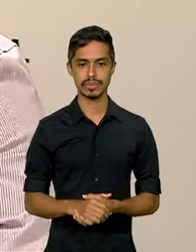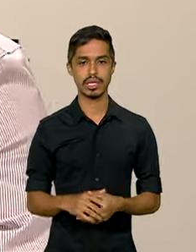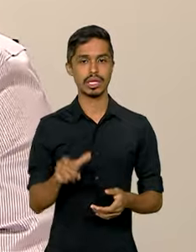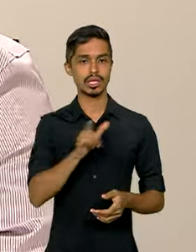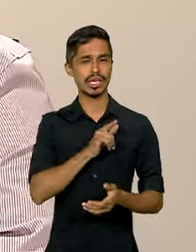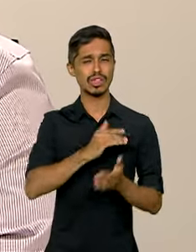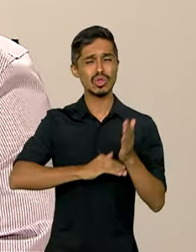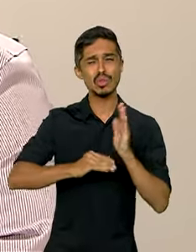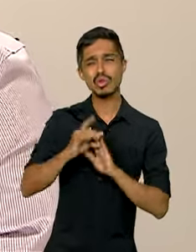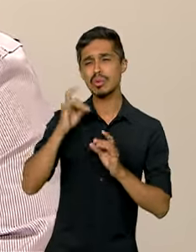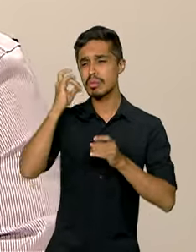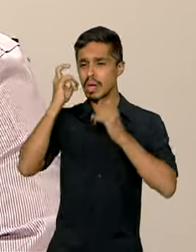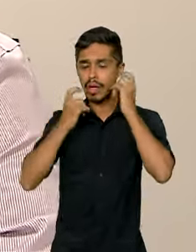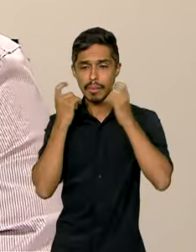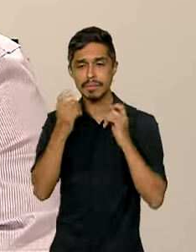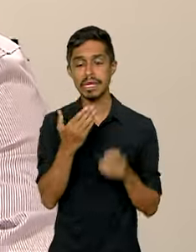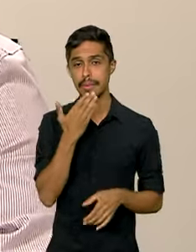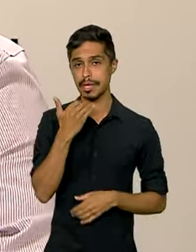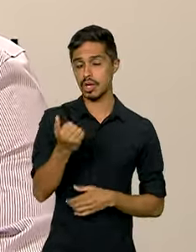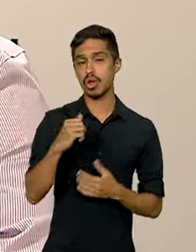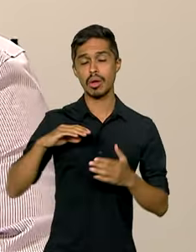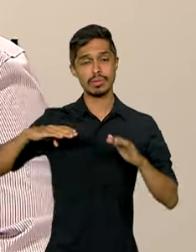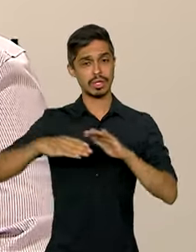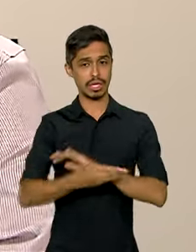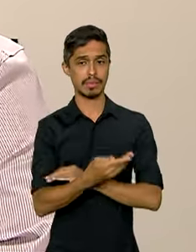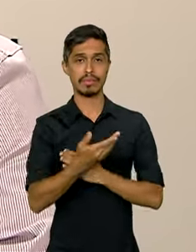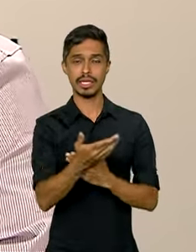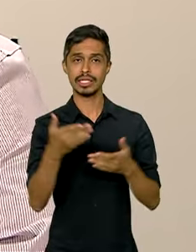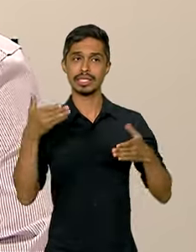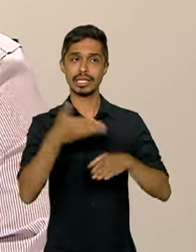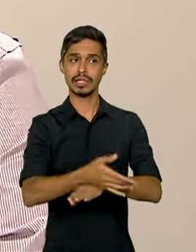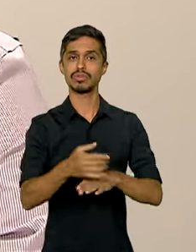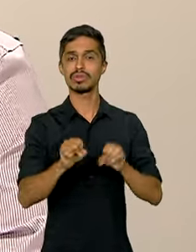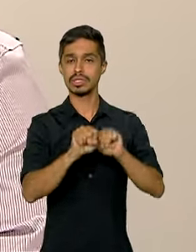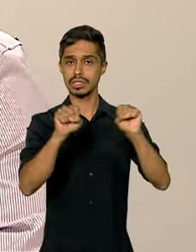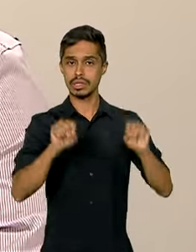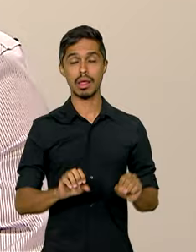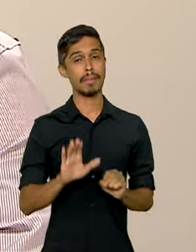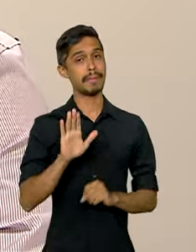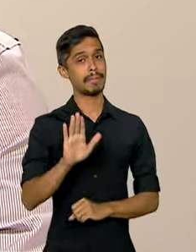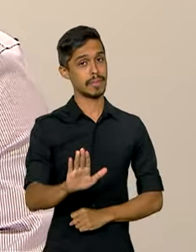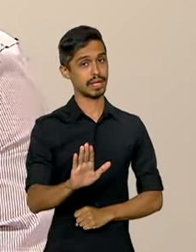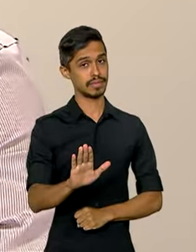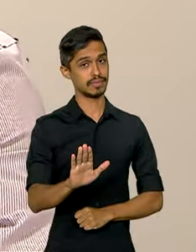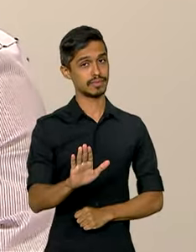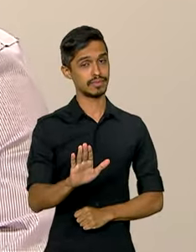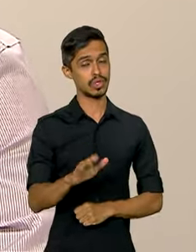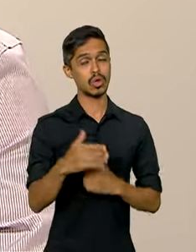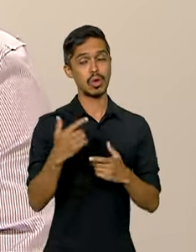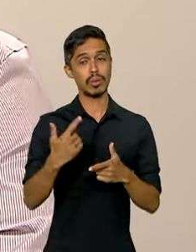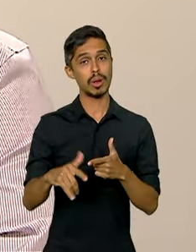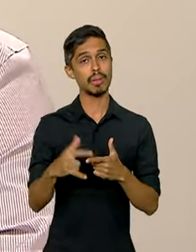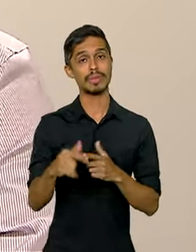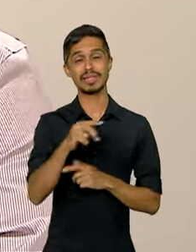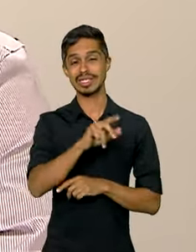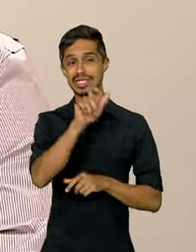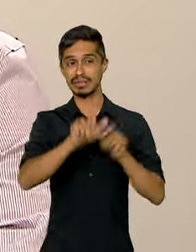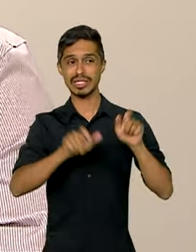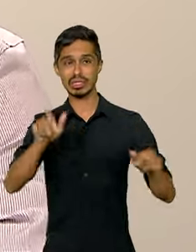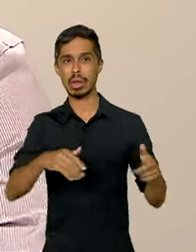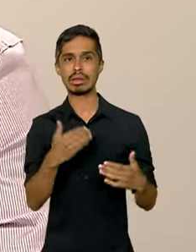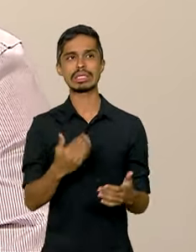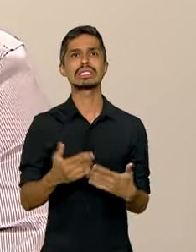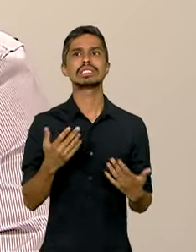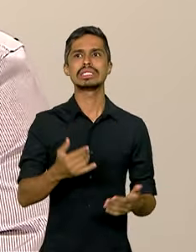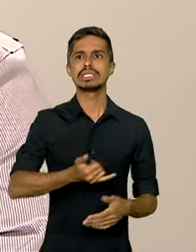toda uma preocupação da melhor prática para acesso ao sistema. Mas o problema é que essas pessoas que caem no golpe,